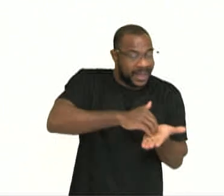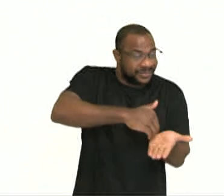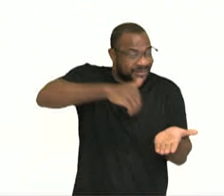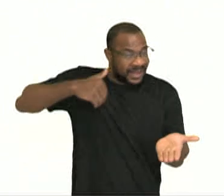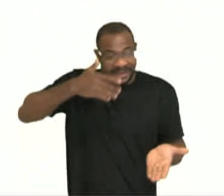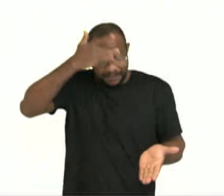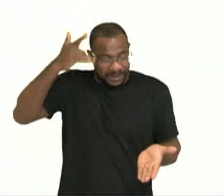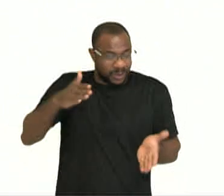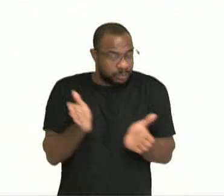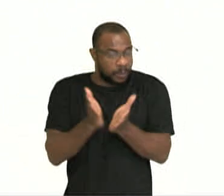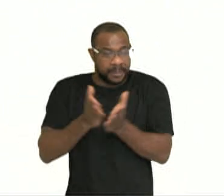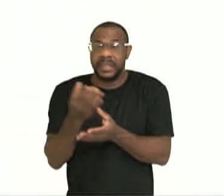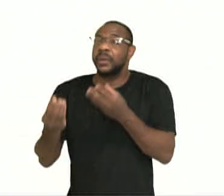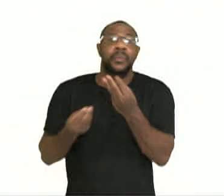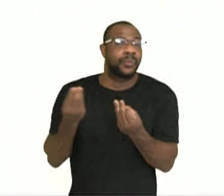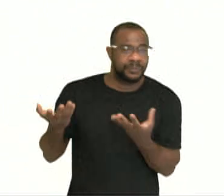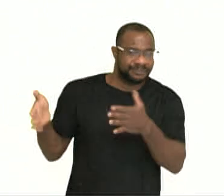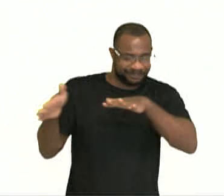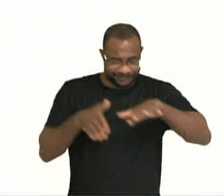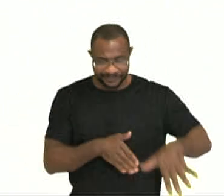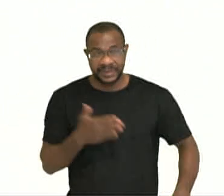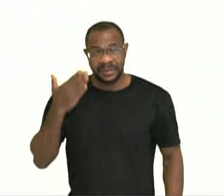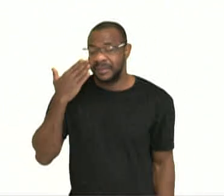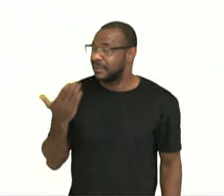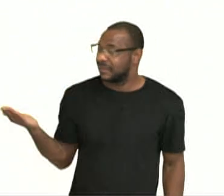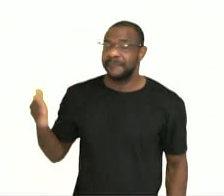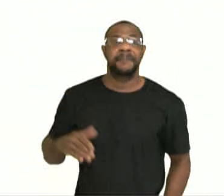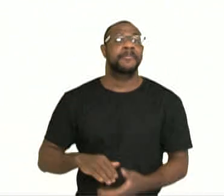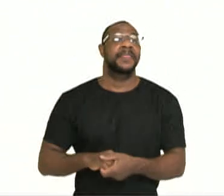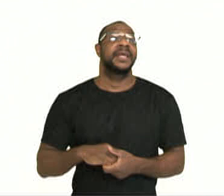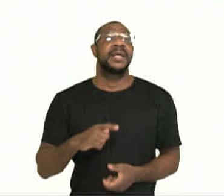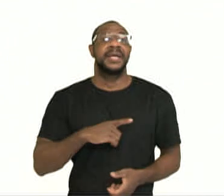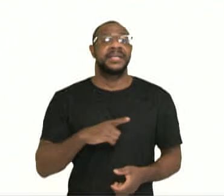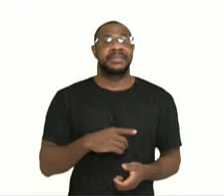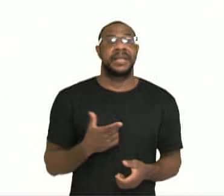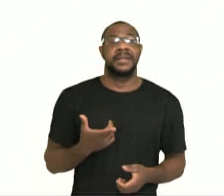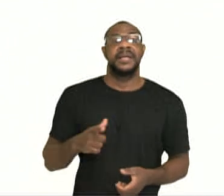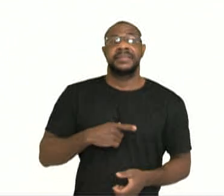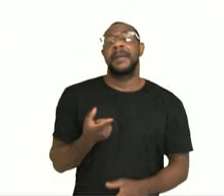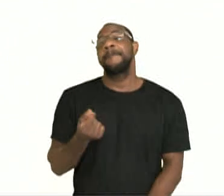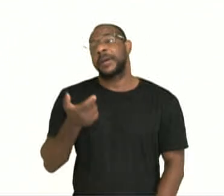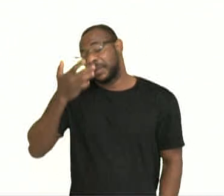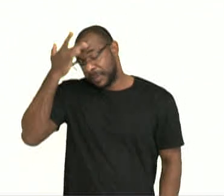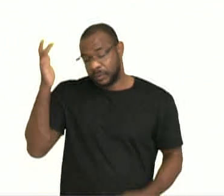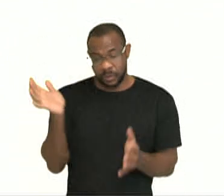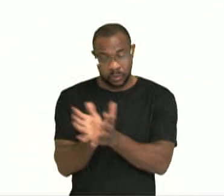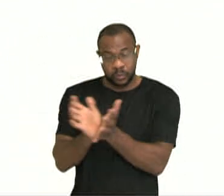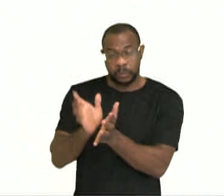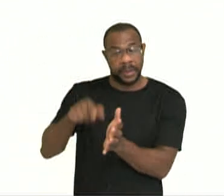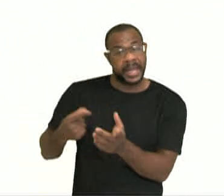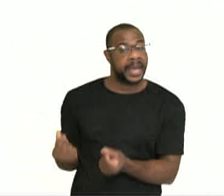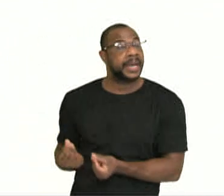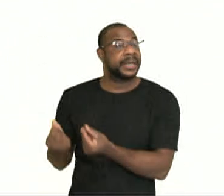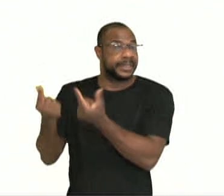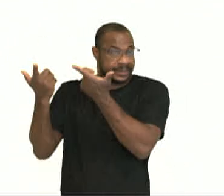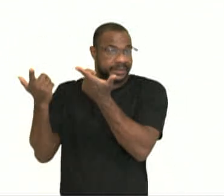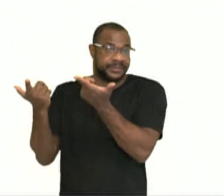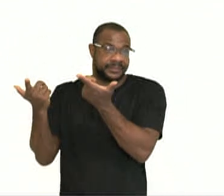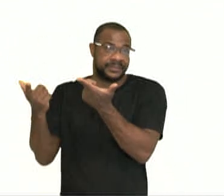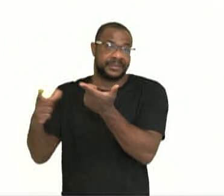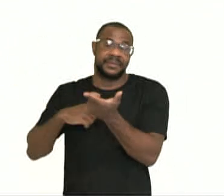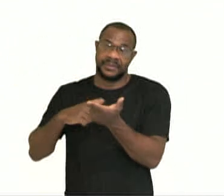pobreza. Uma pequena parcela da população podia ser considerada rica, sendo a sociedade brasileira do período composta